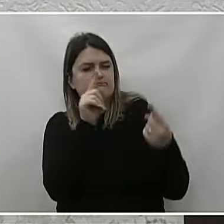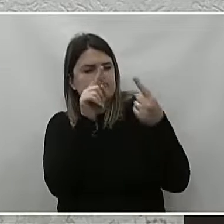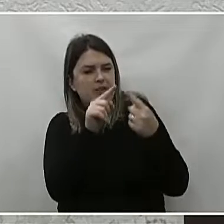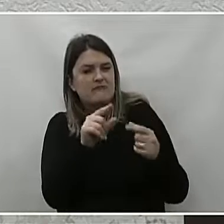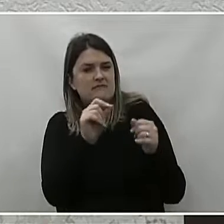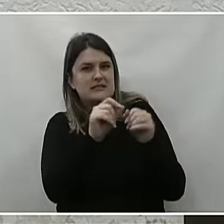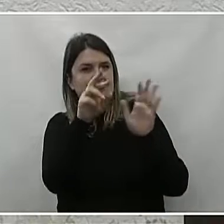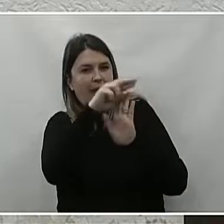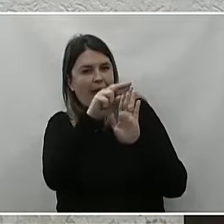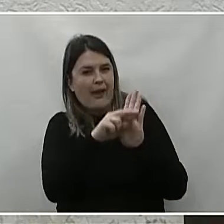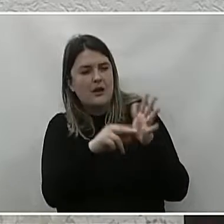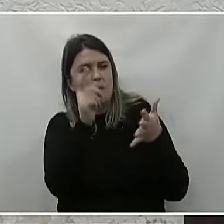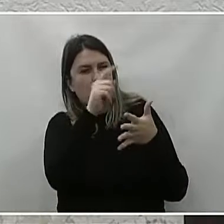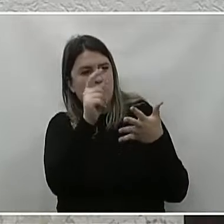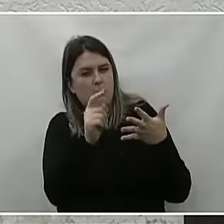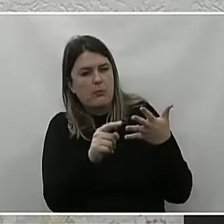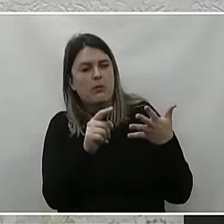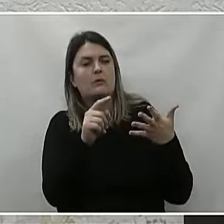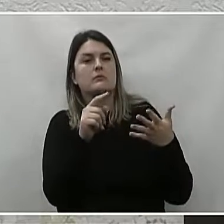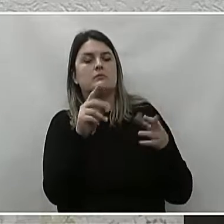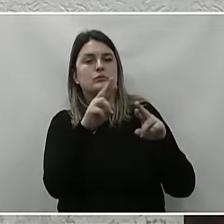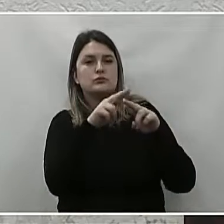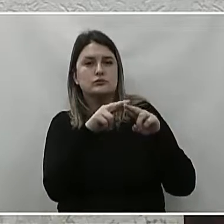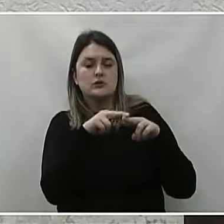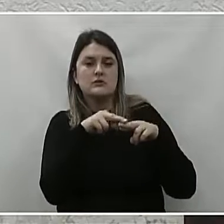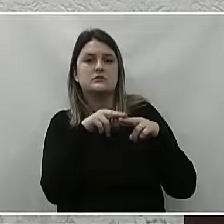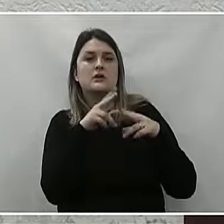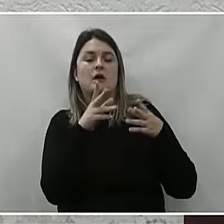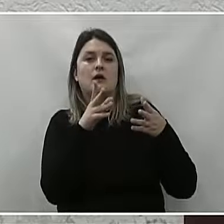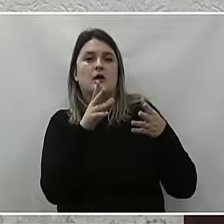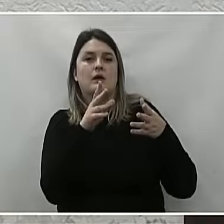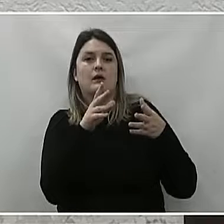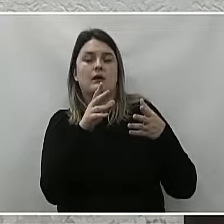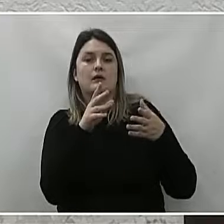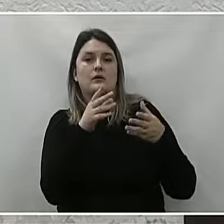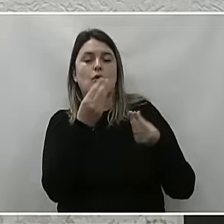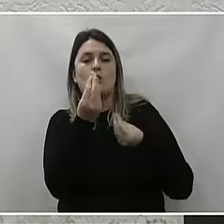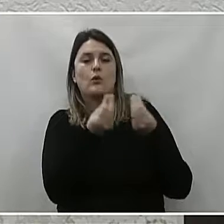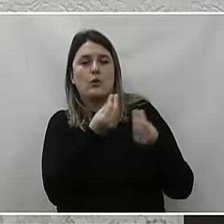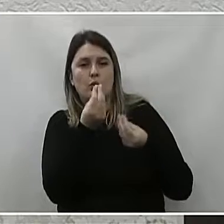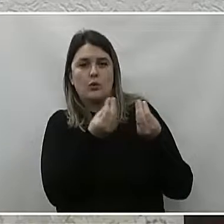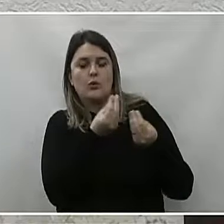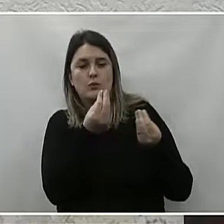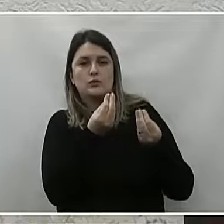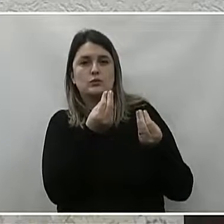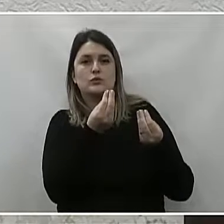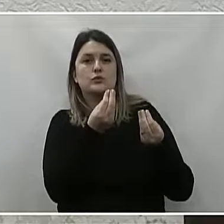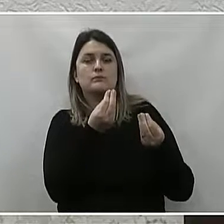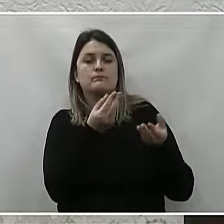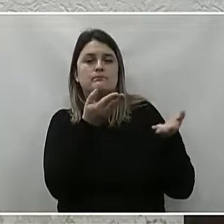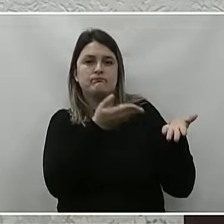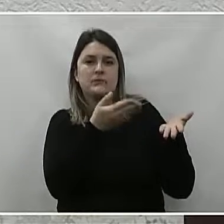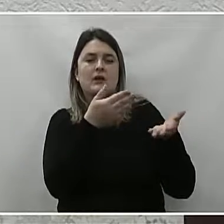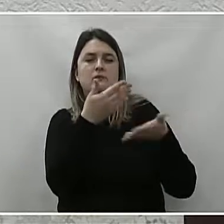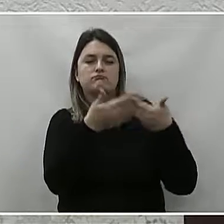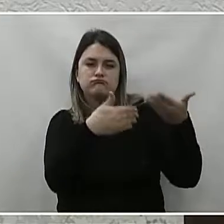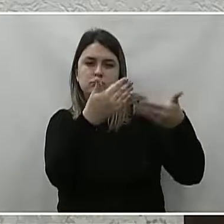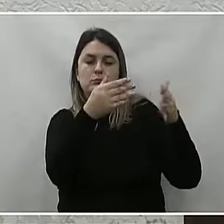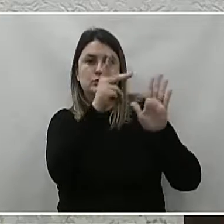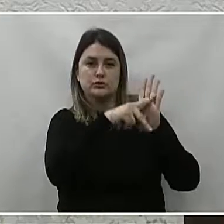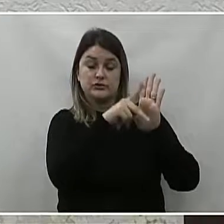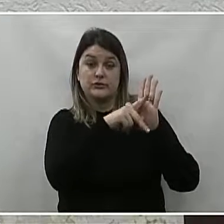regularizar alguns pontos específicos em razão à aplicabilidade do presente projeto.